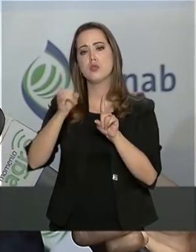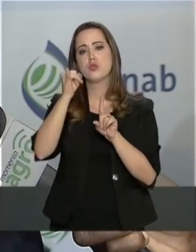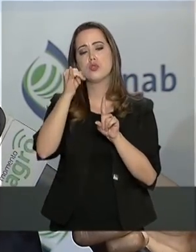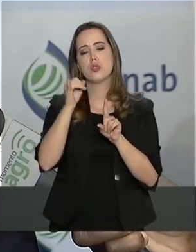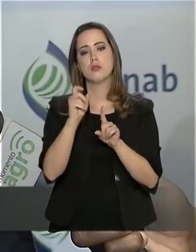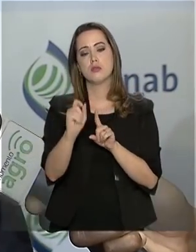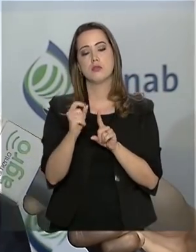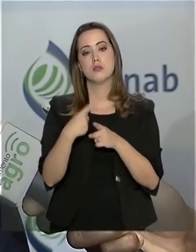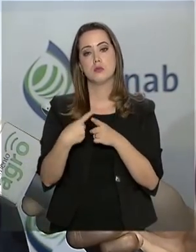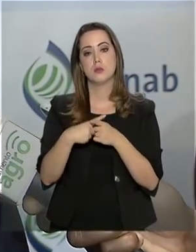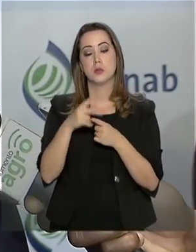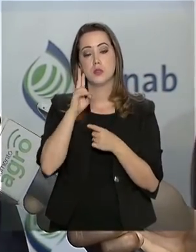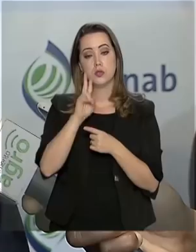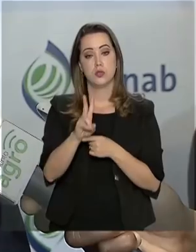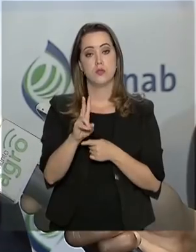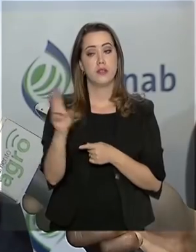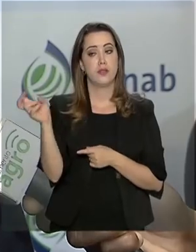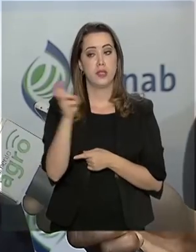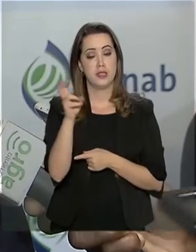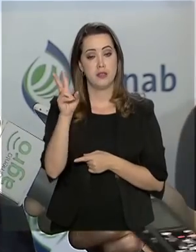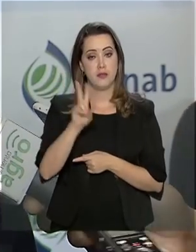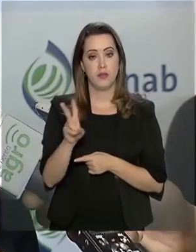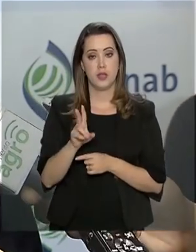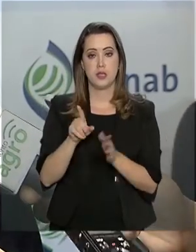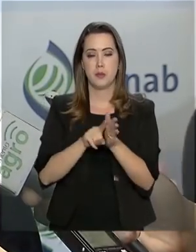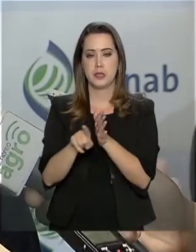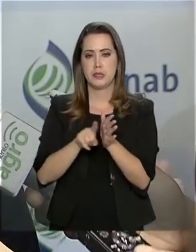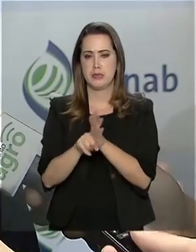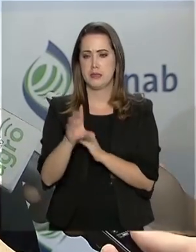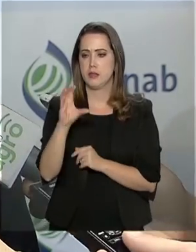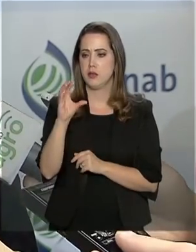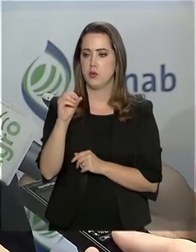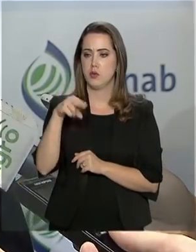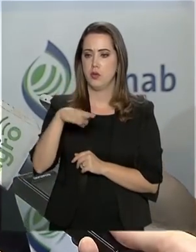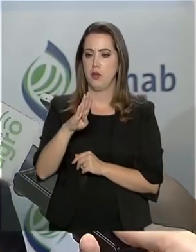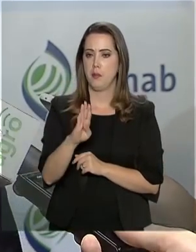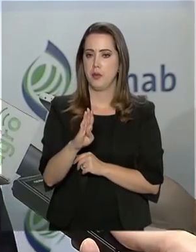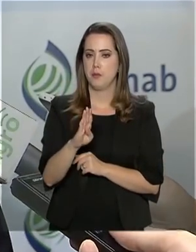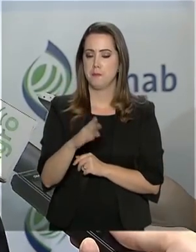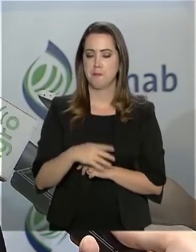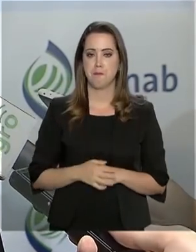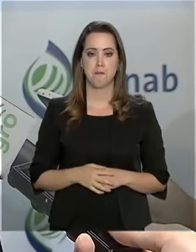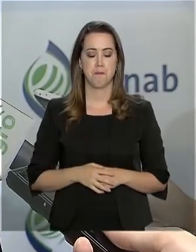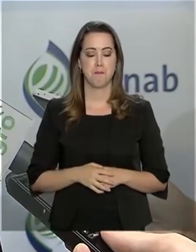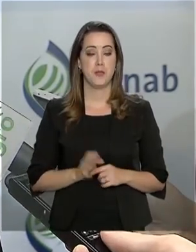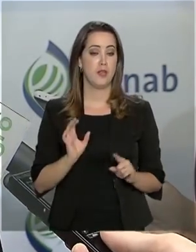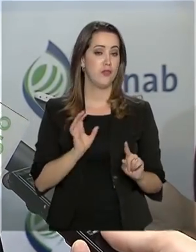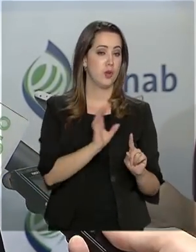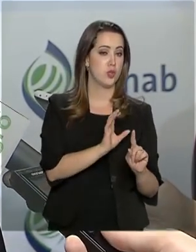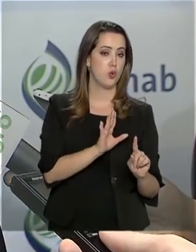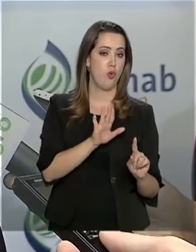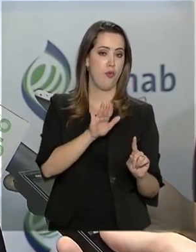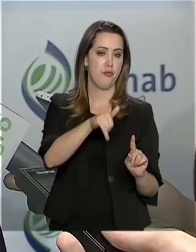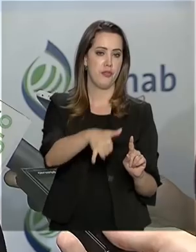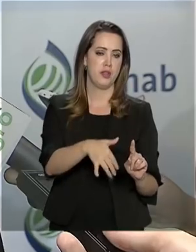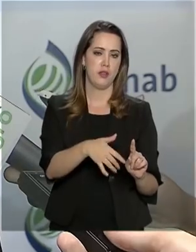guinto levantamento da Conab. E ele impactou principalmente no final